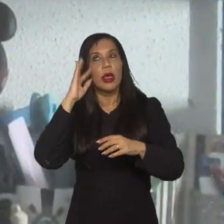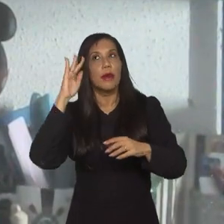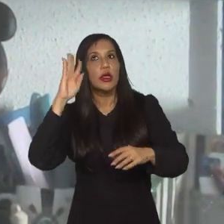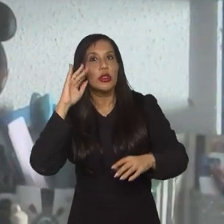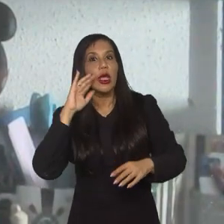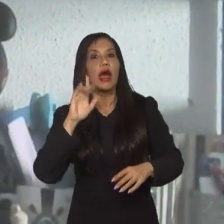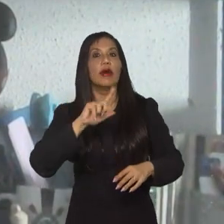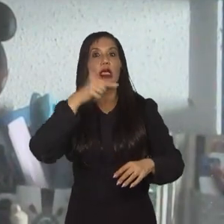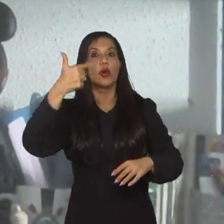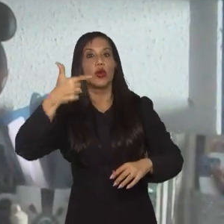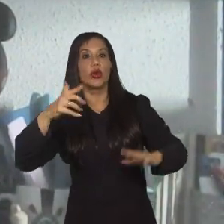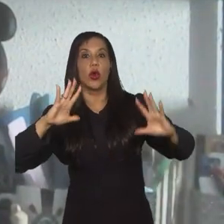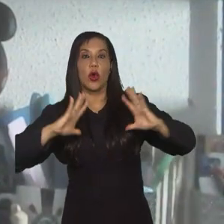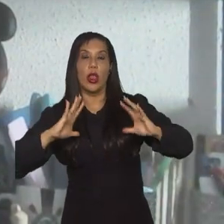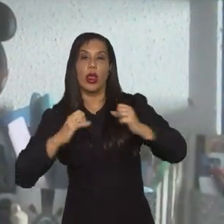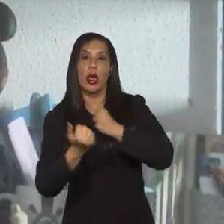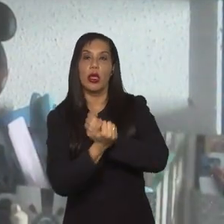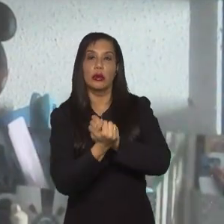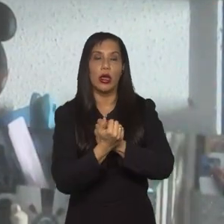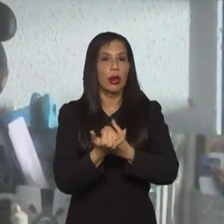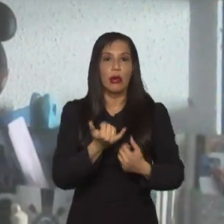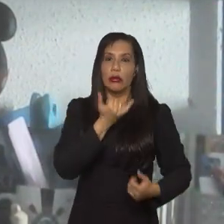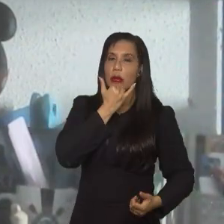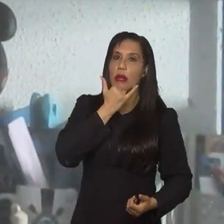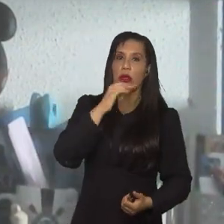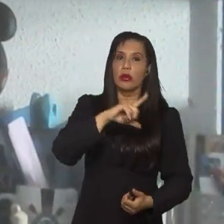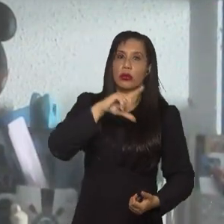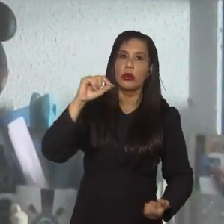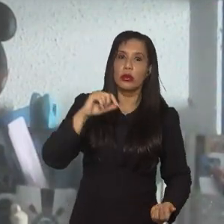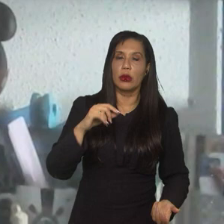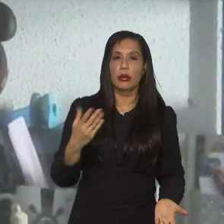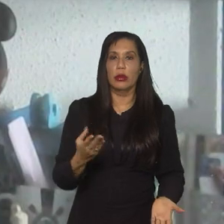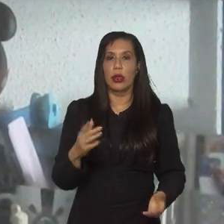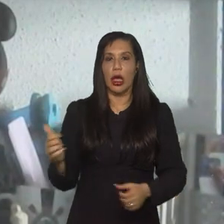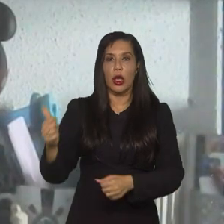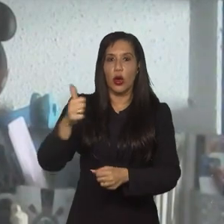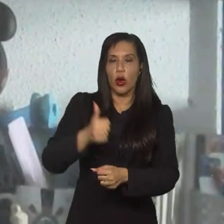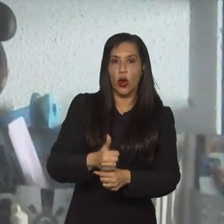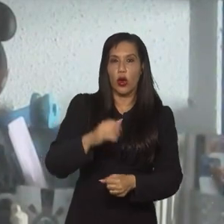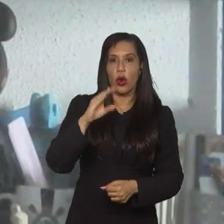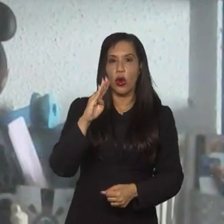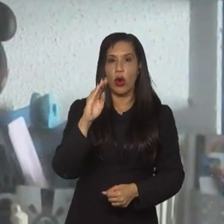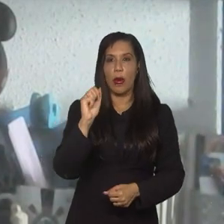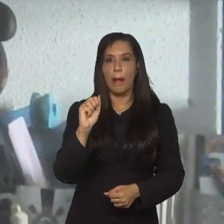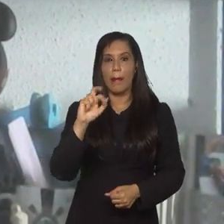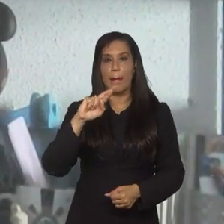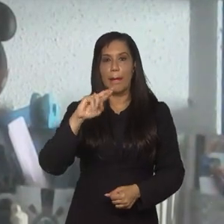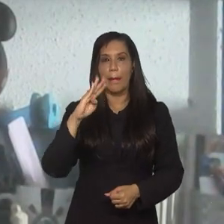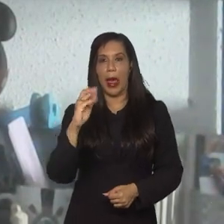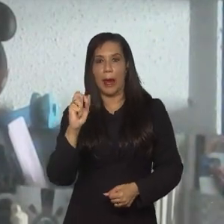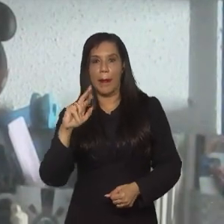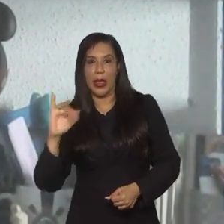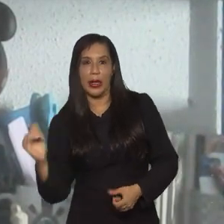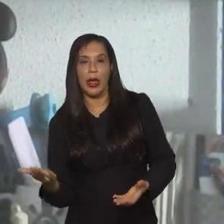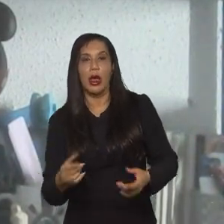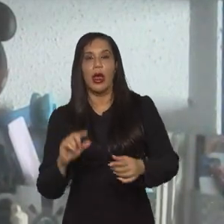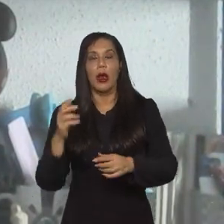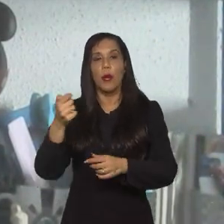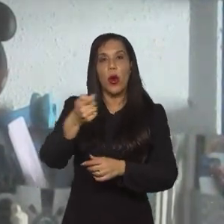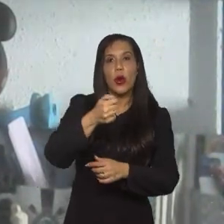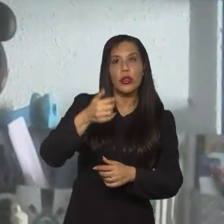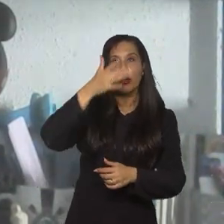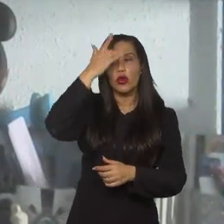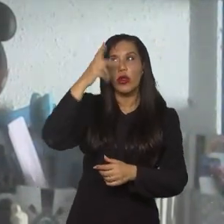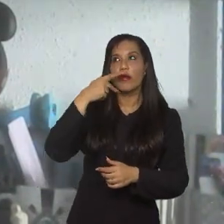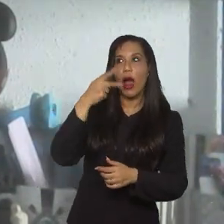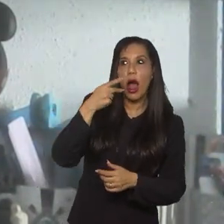seria a segunda goleira. E, de repente, ela não aparece para a Bárbara aparecer. É pouco falado sobre a Luciana, eu acho, talvez, por